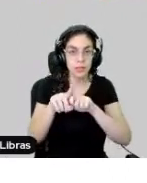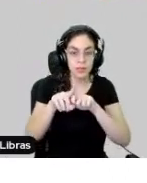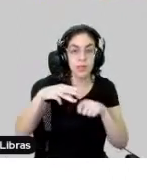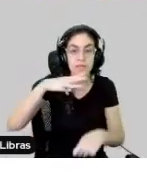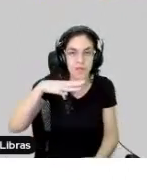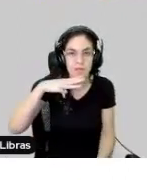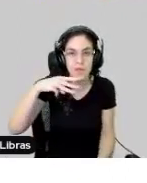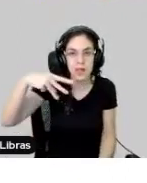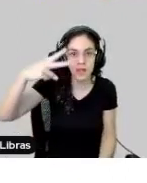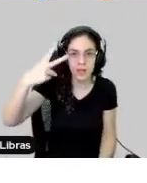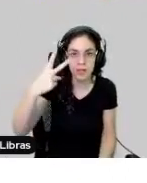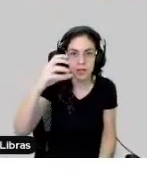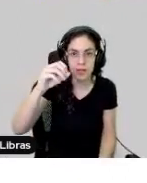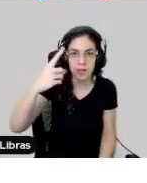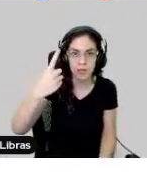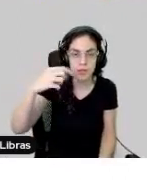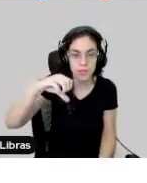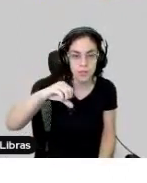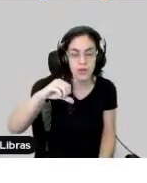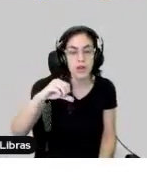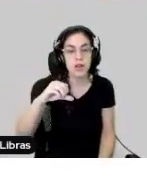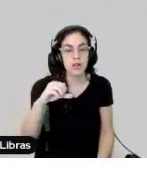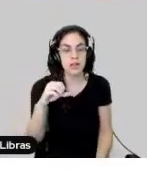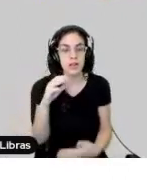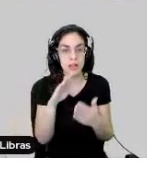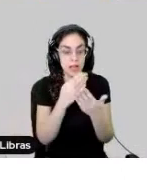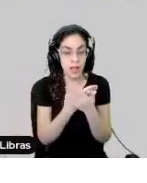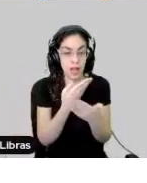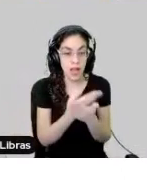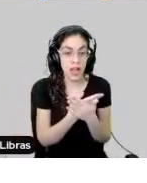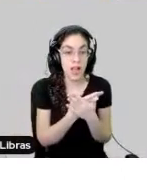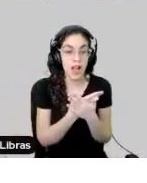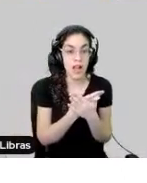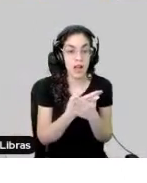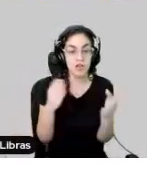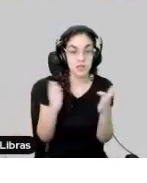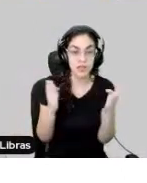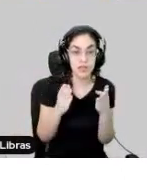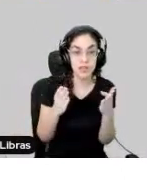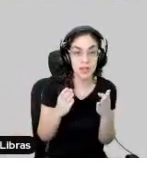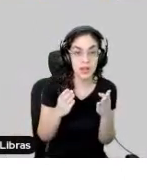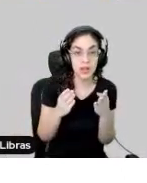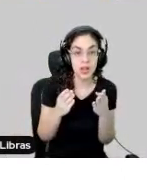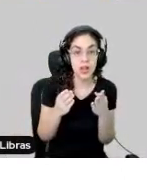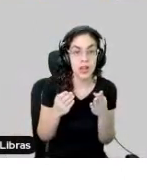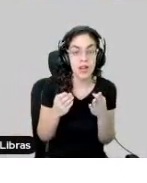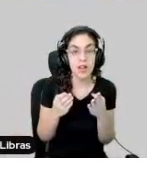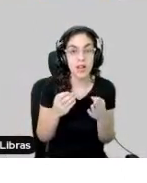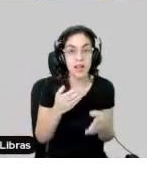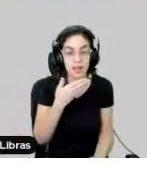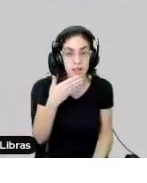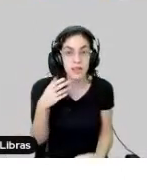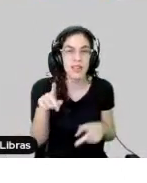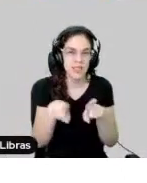desafio, né? Que era manter as aulas dos alunos presenciais no formato que eles vinham tendo com a mesma qualidade. E